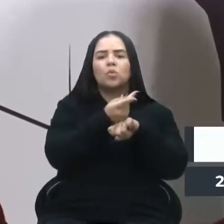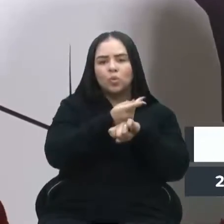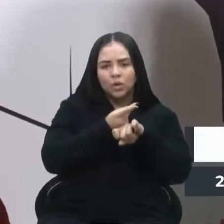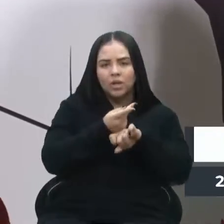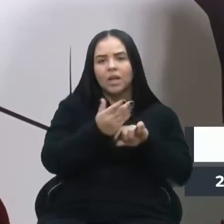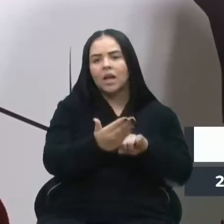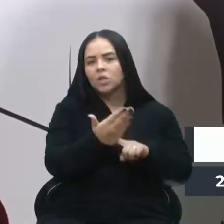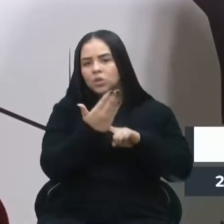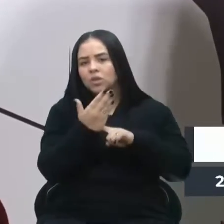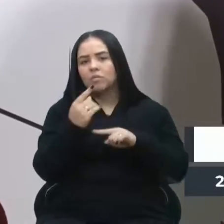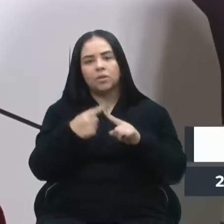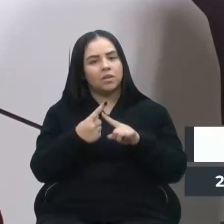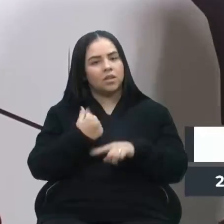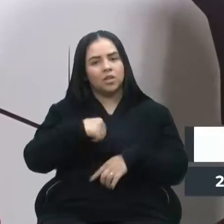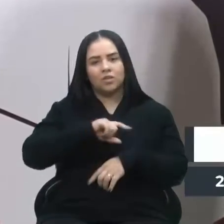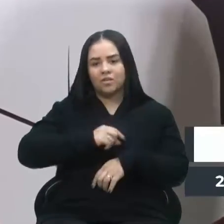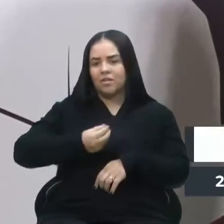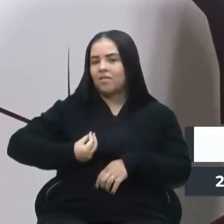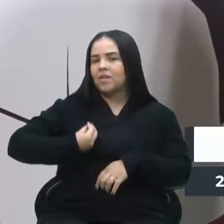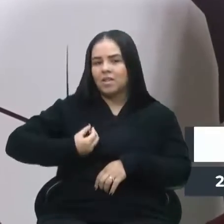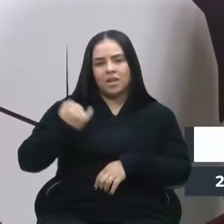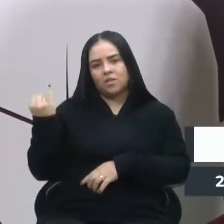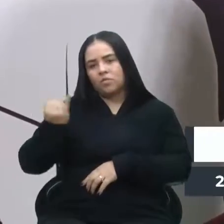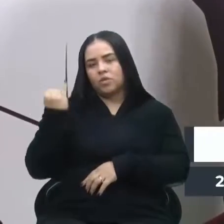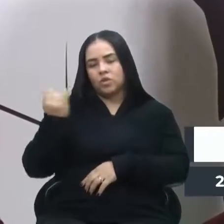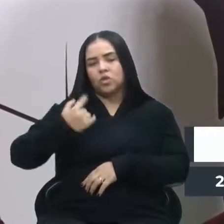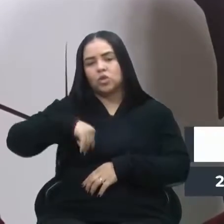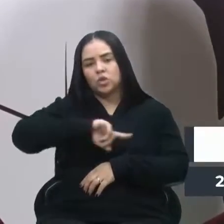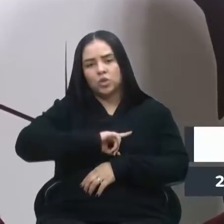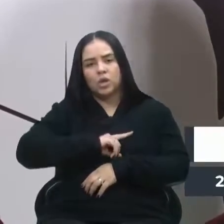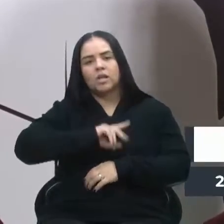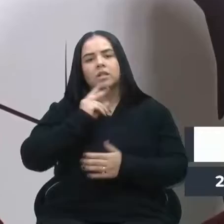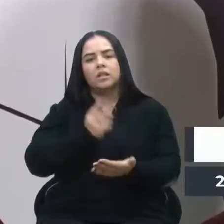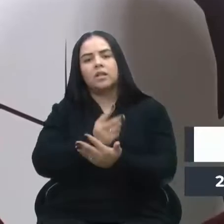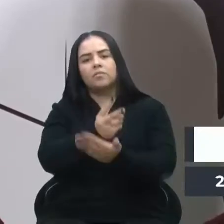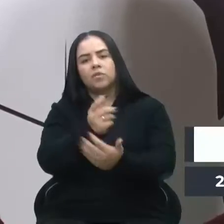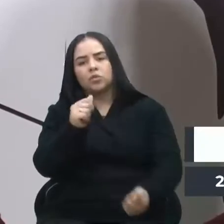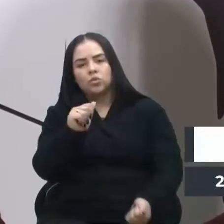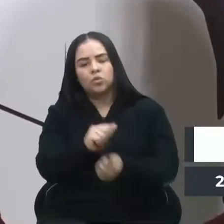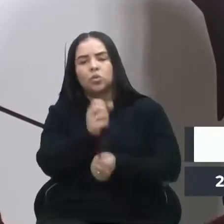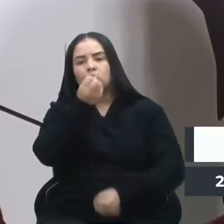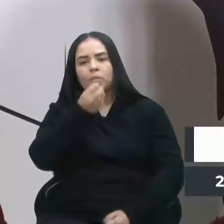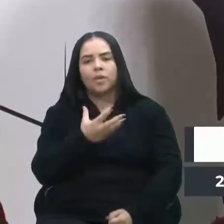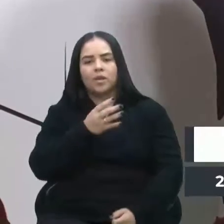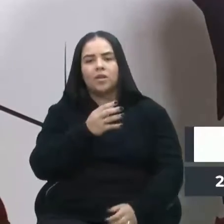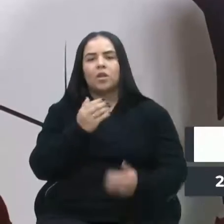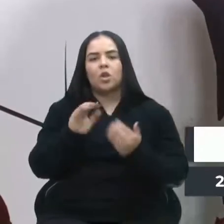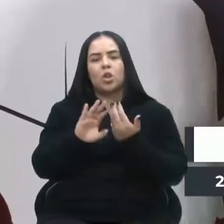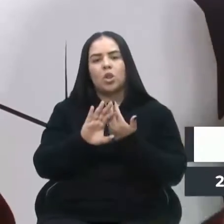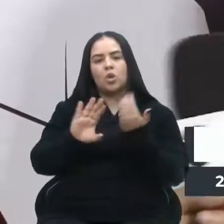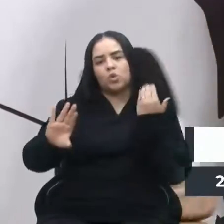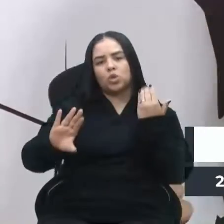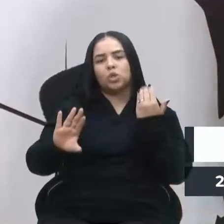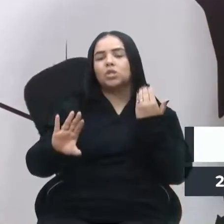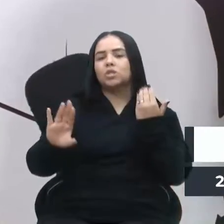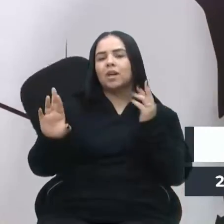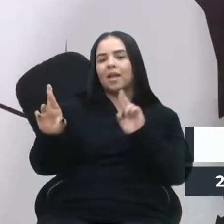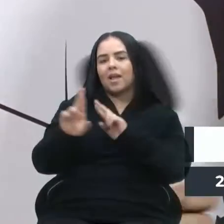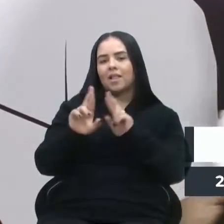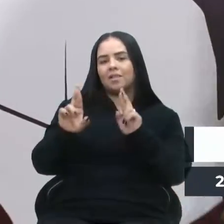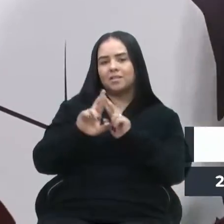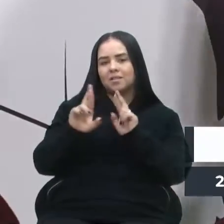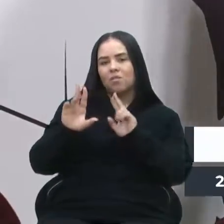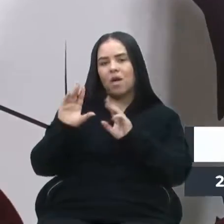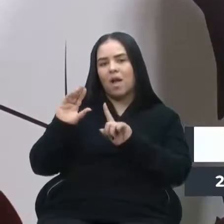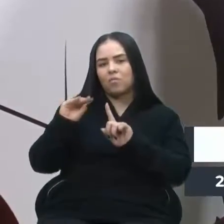não tem preço. A gente precisa sempre buscar estar bem e longe de relacionamentos abusivos. Tá bom, vereadora,